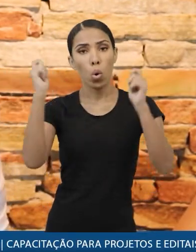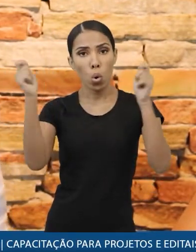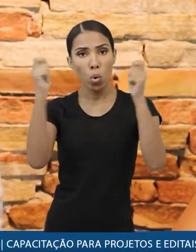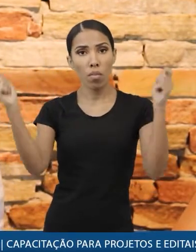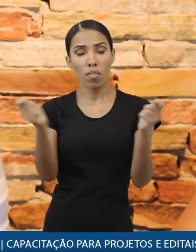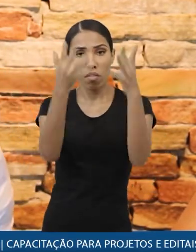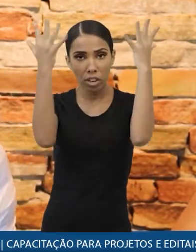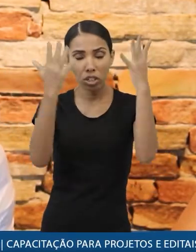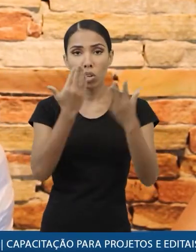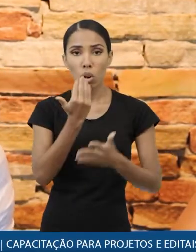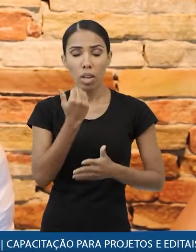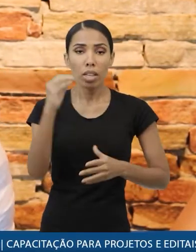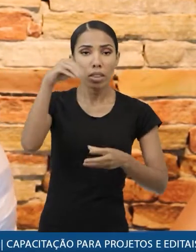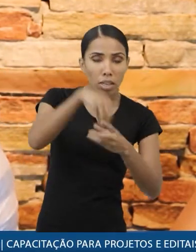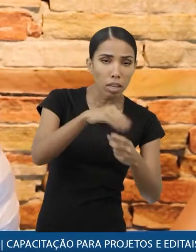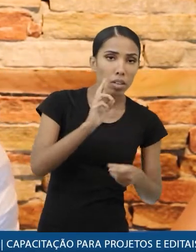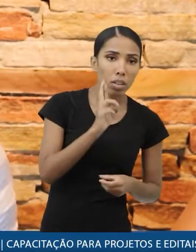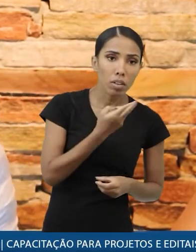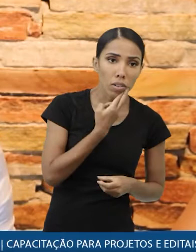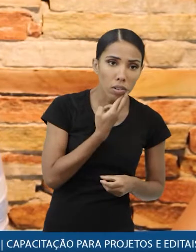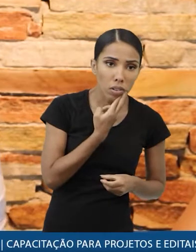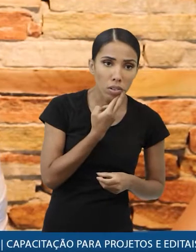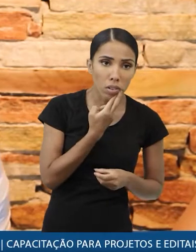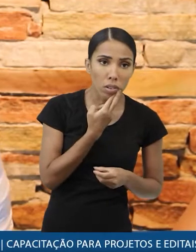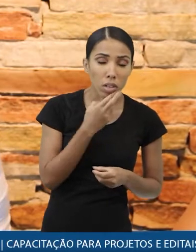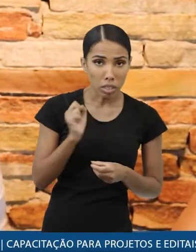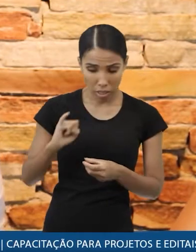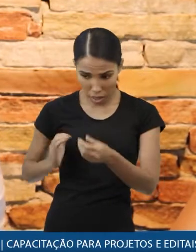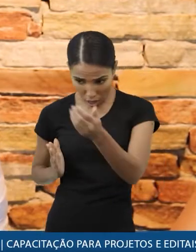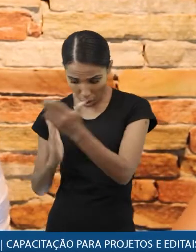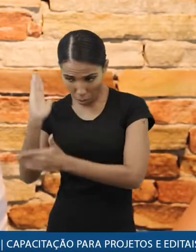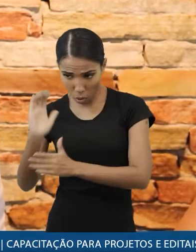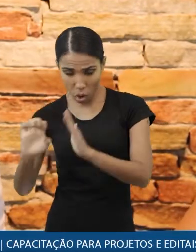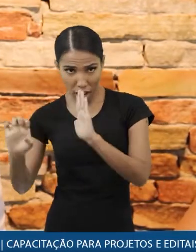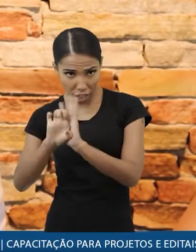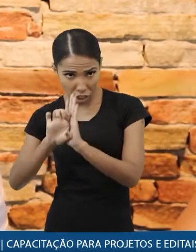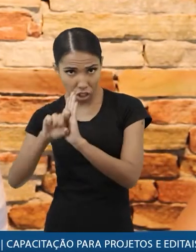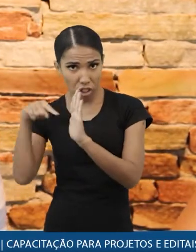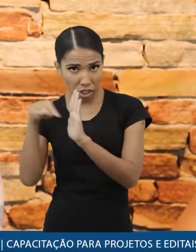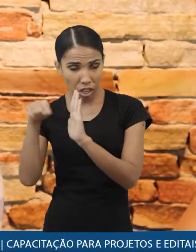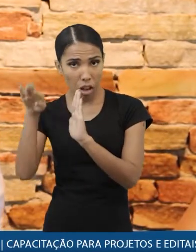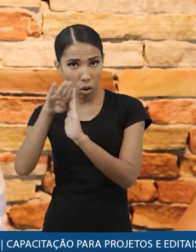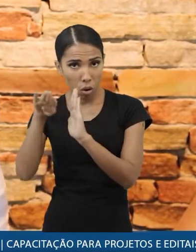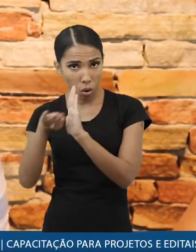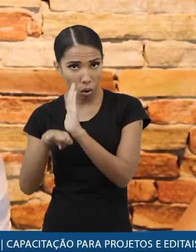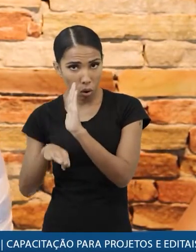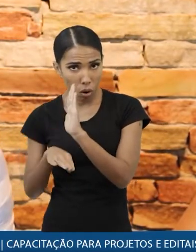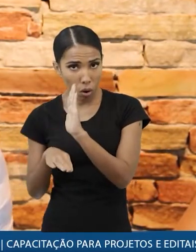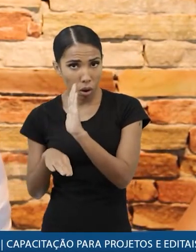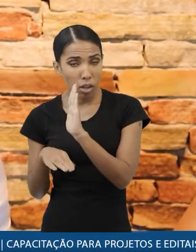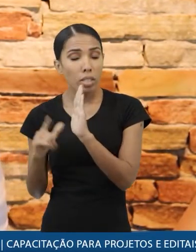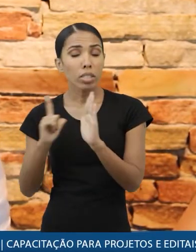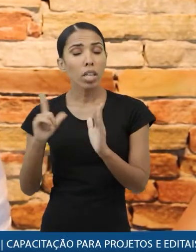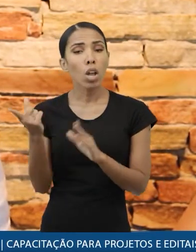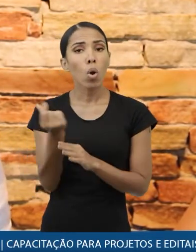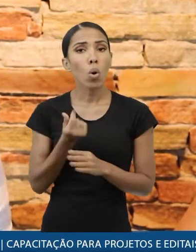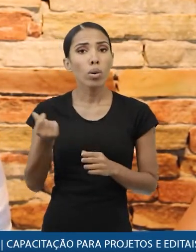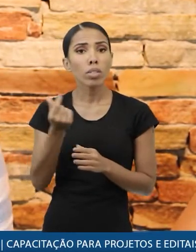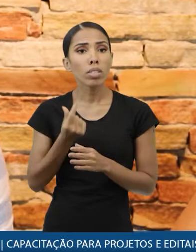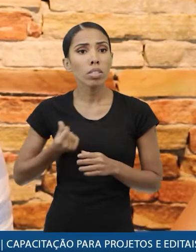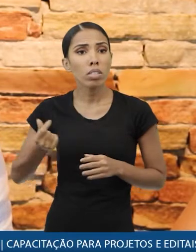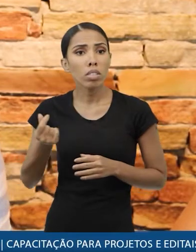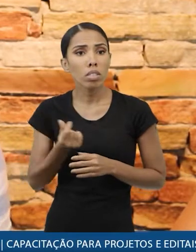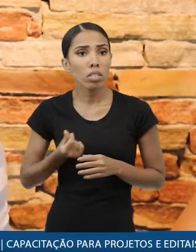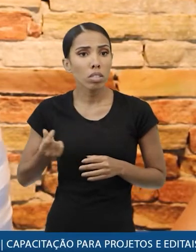festival gastronômico dentro de um restaurante se você aprova um projeto no edital, numa lei de incentivo ele tem um orçamento para execução daquelas atividades